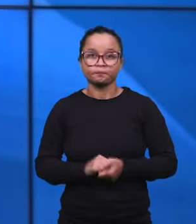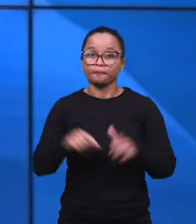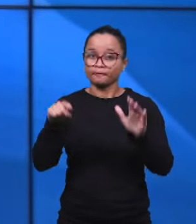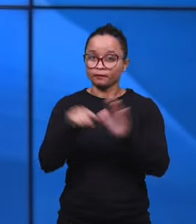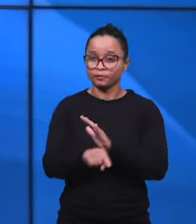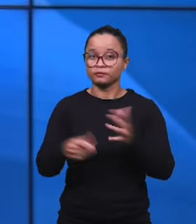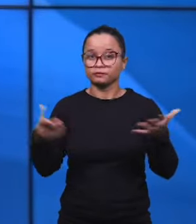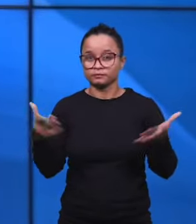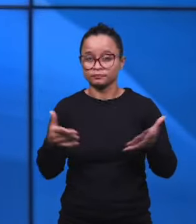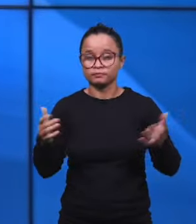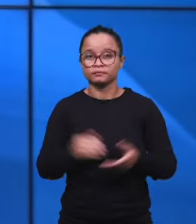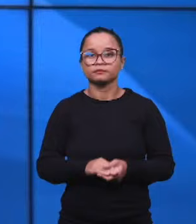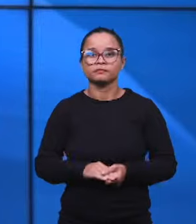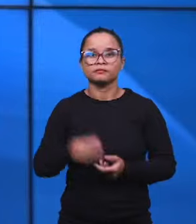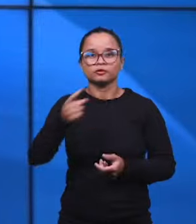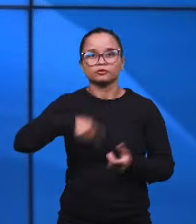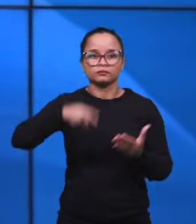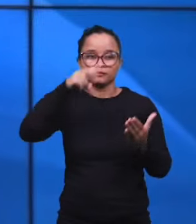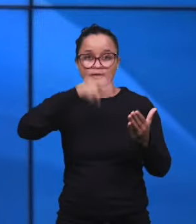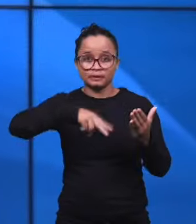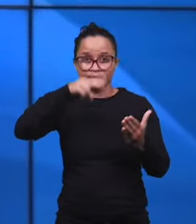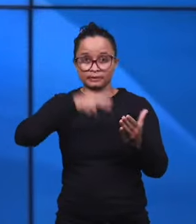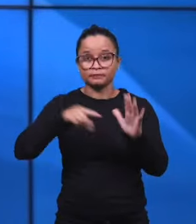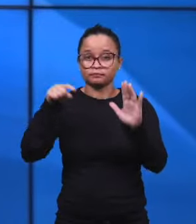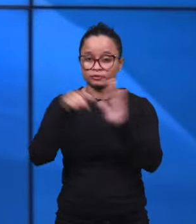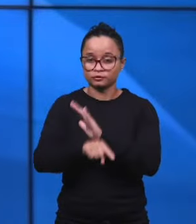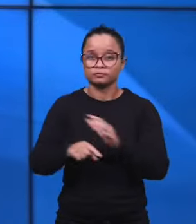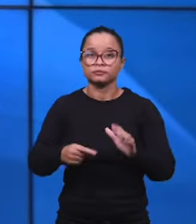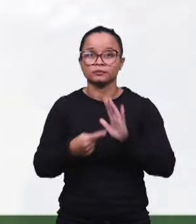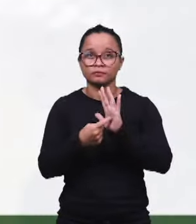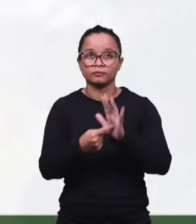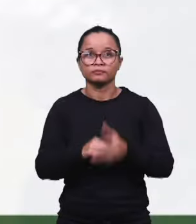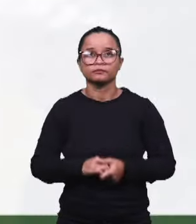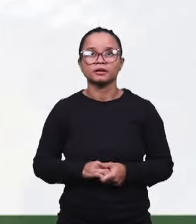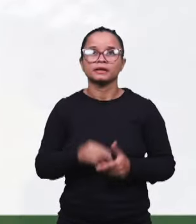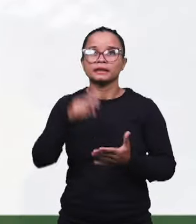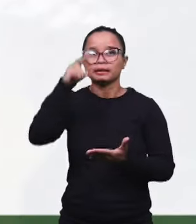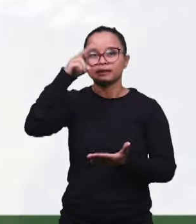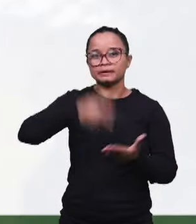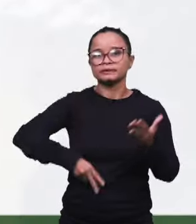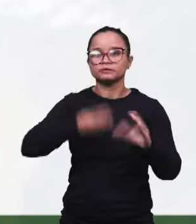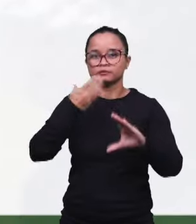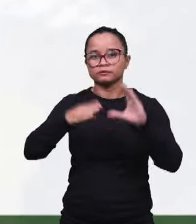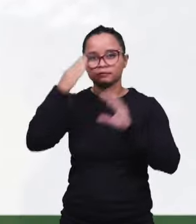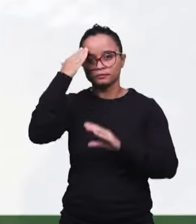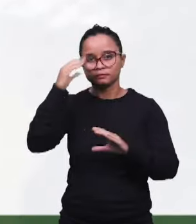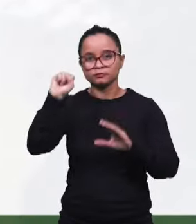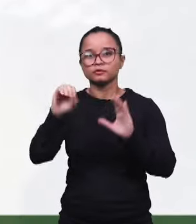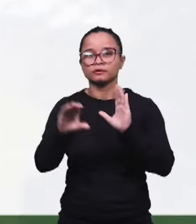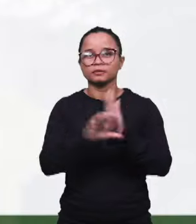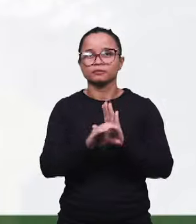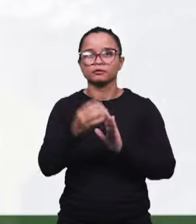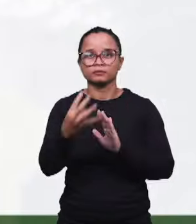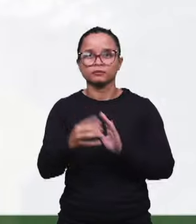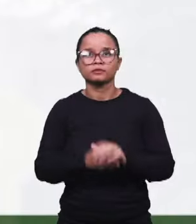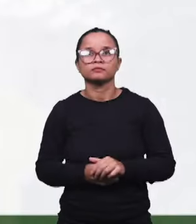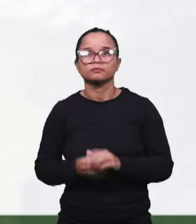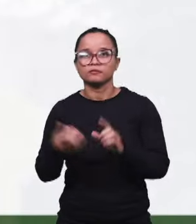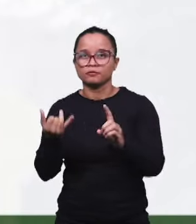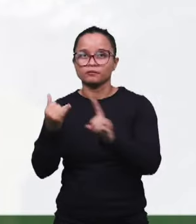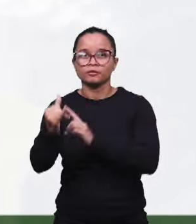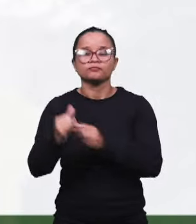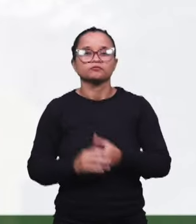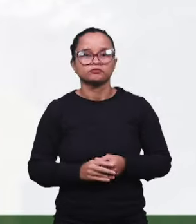pergunta nós vamos ler a pergunta que diz assim, lendo Cantares capítulo 4 profeticamente,